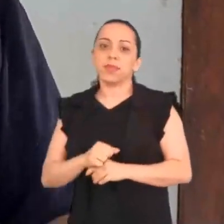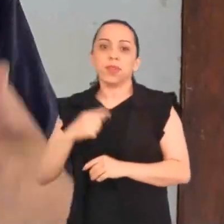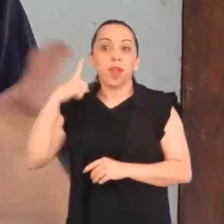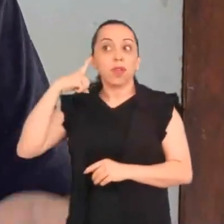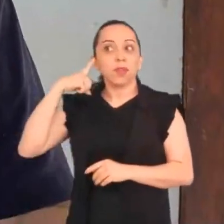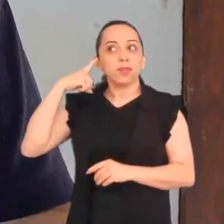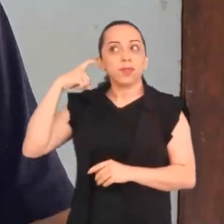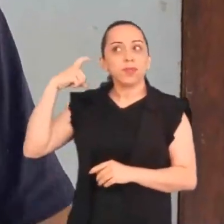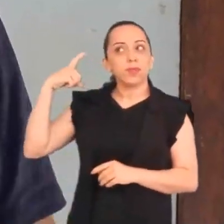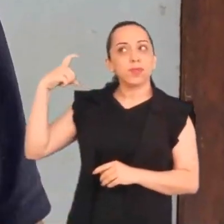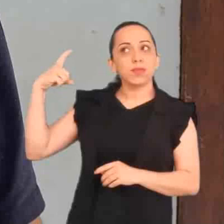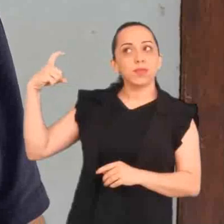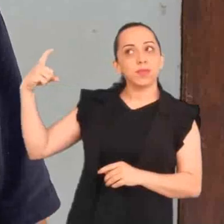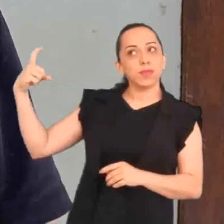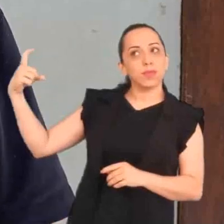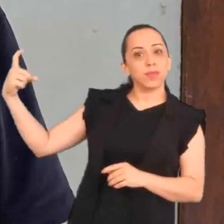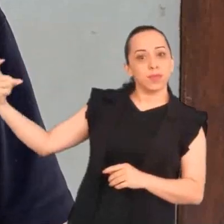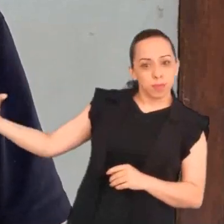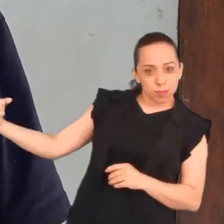Um som longo?